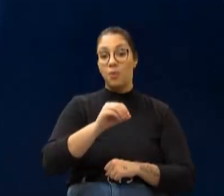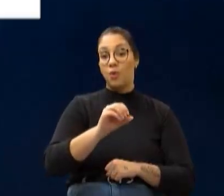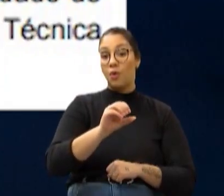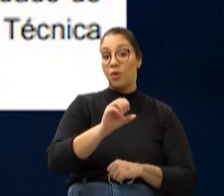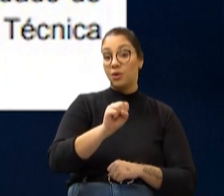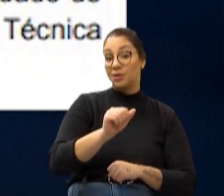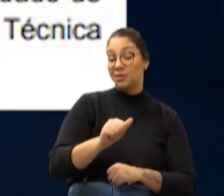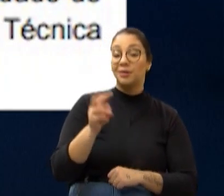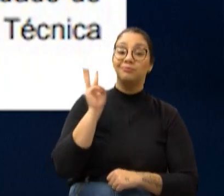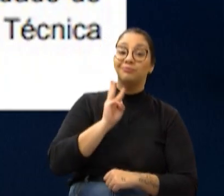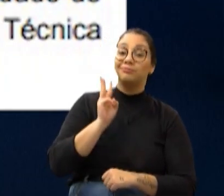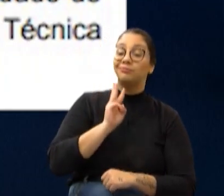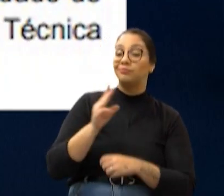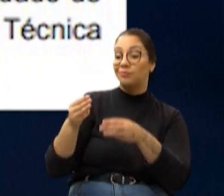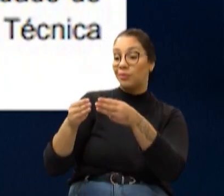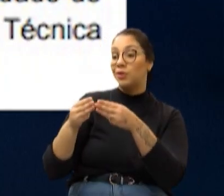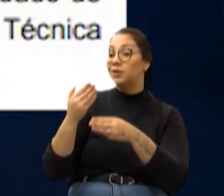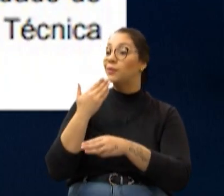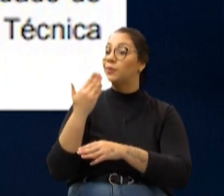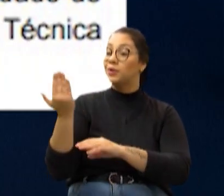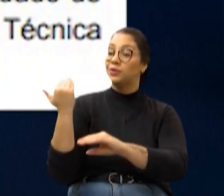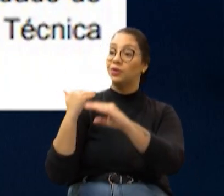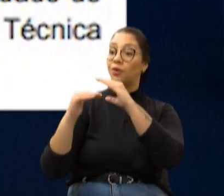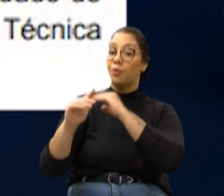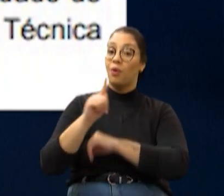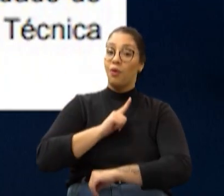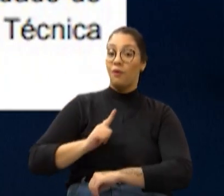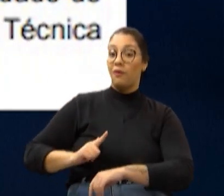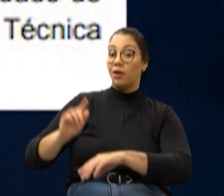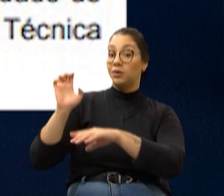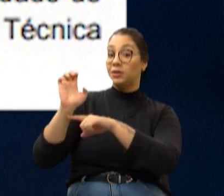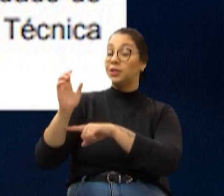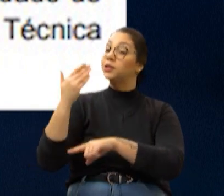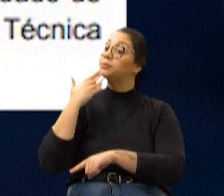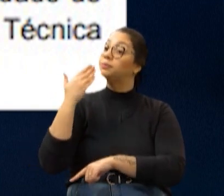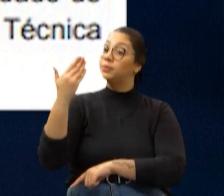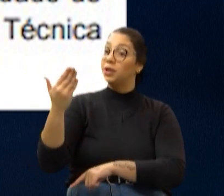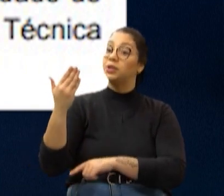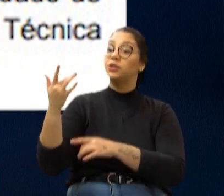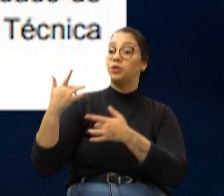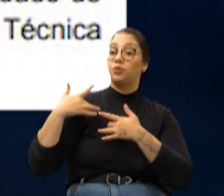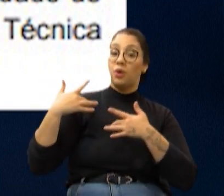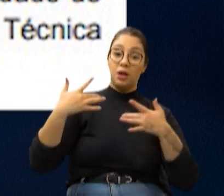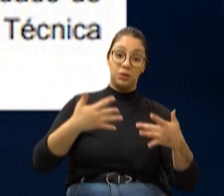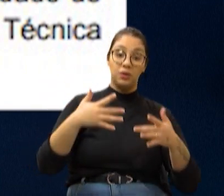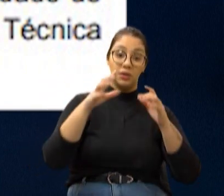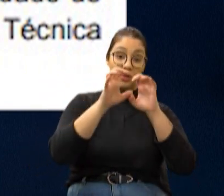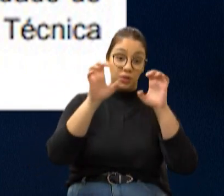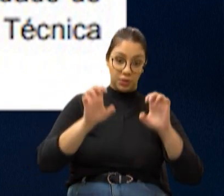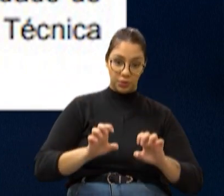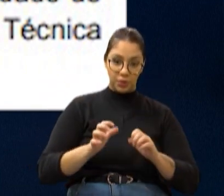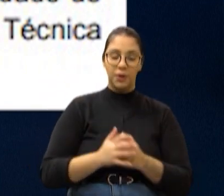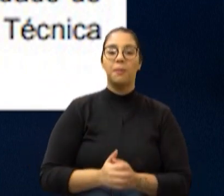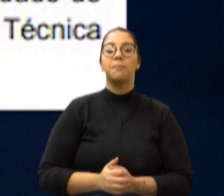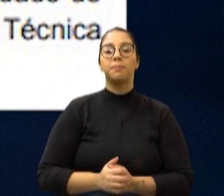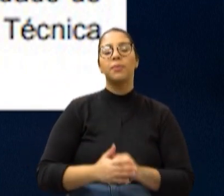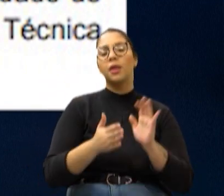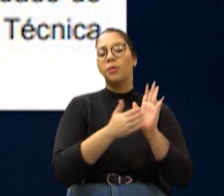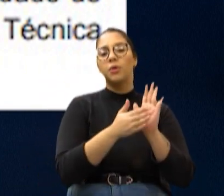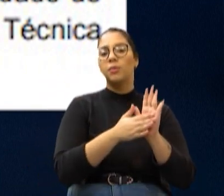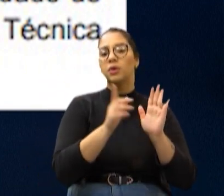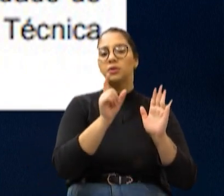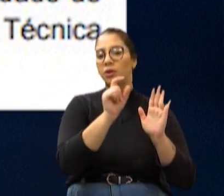encaminhou uma moção de apelo ao governador do Estado de São Paulo, solicitando a doação da estrutura.